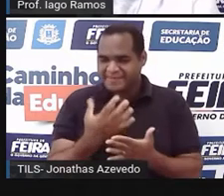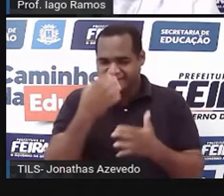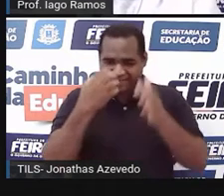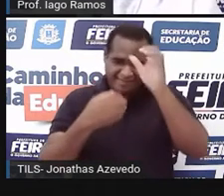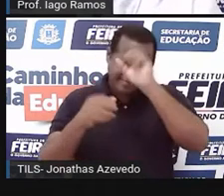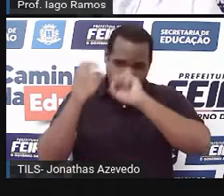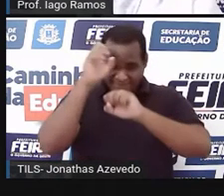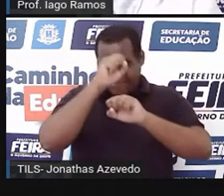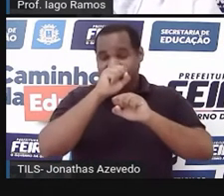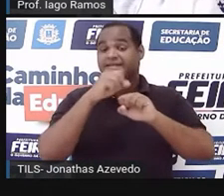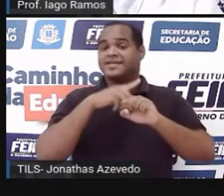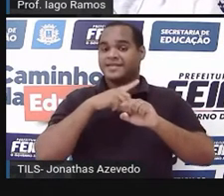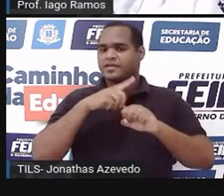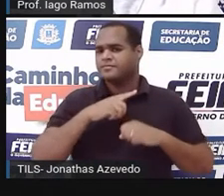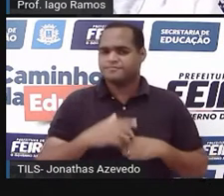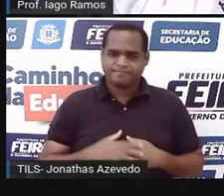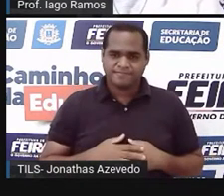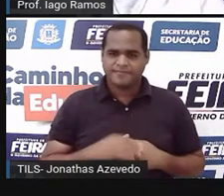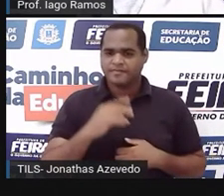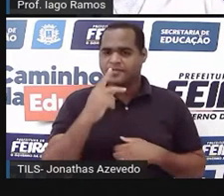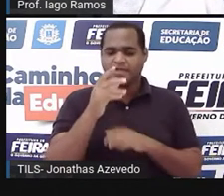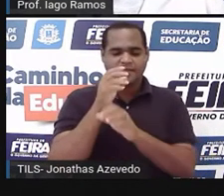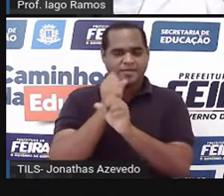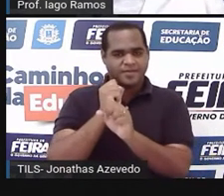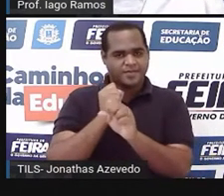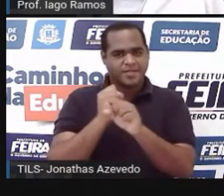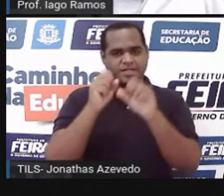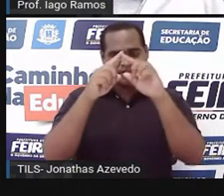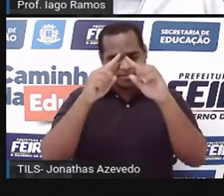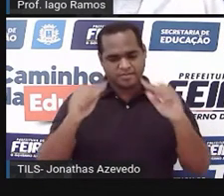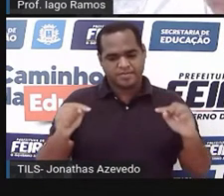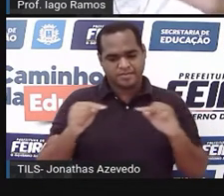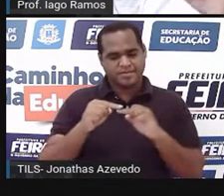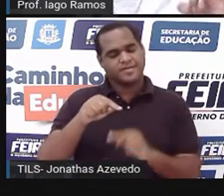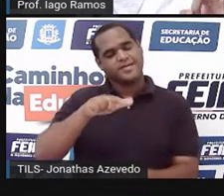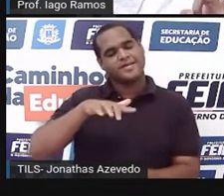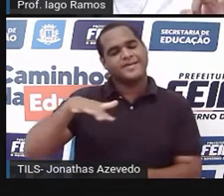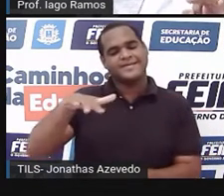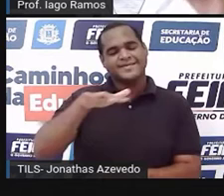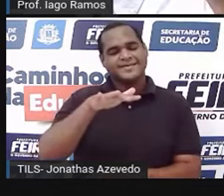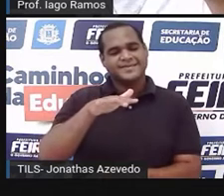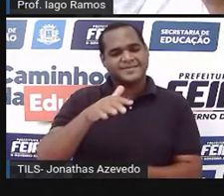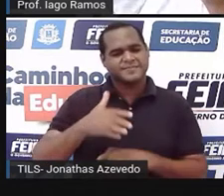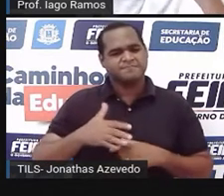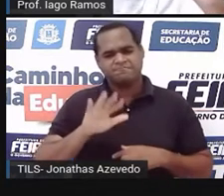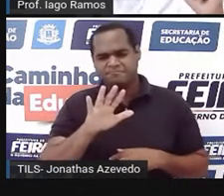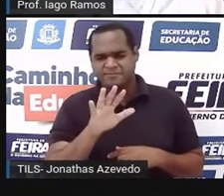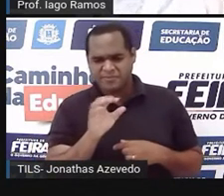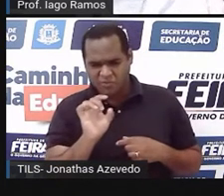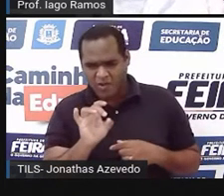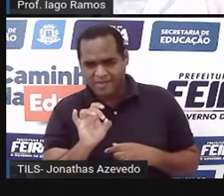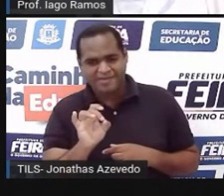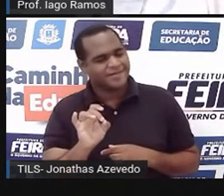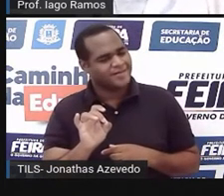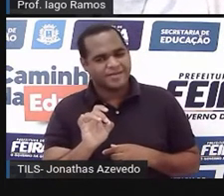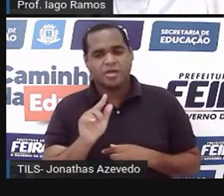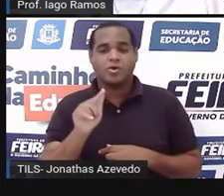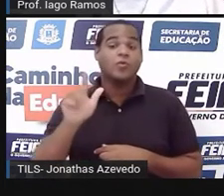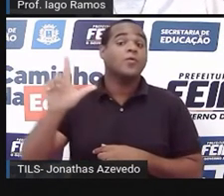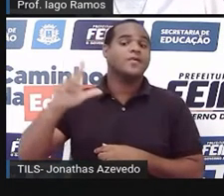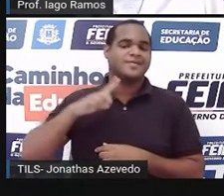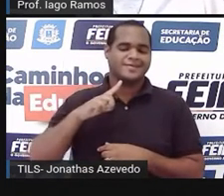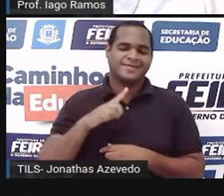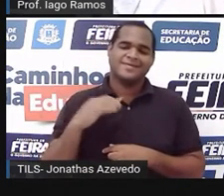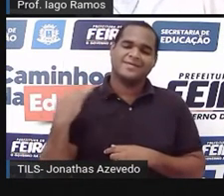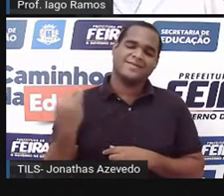viu, né, como calcular a área de triângulos. Mas só isso? Não. A gente viu outra coisa também,